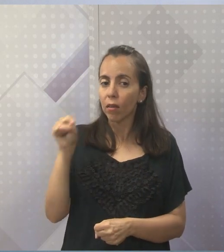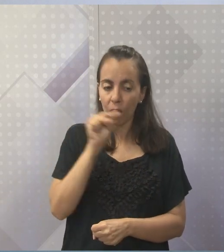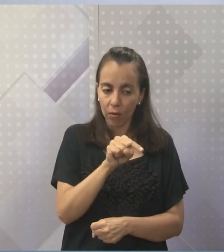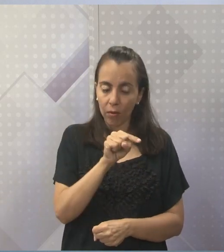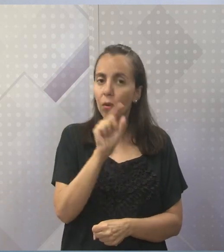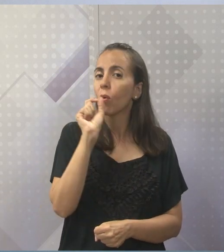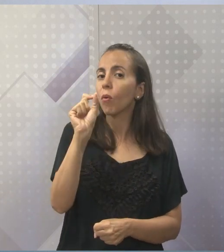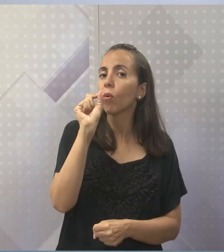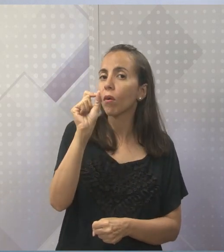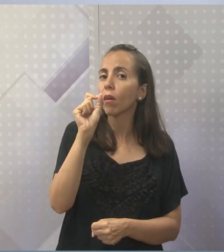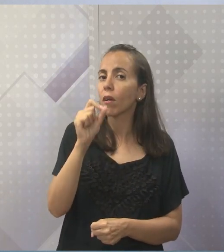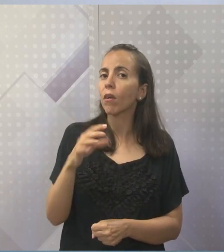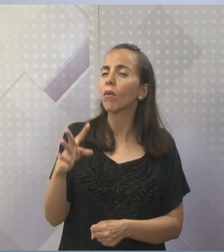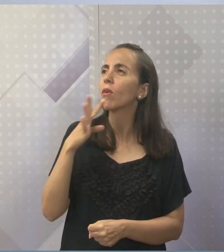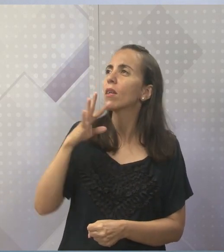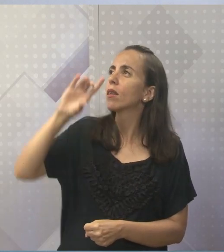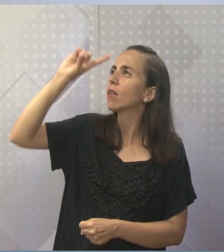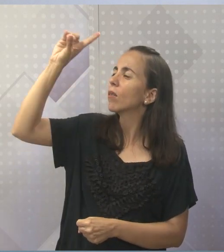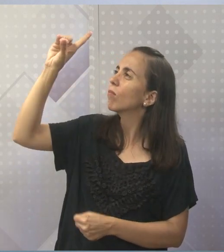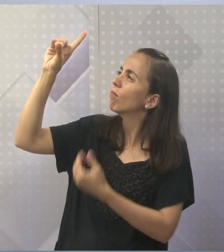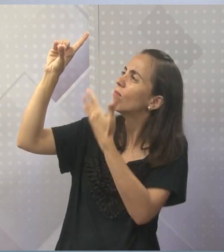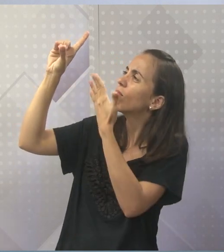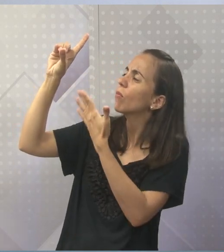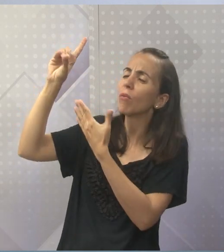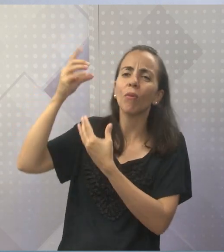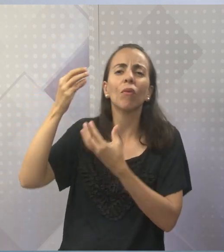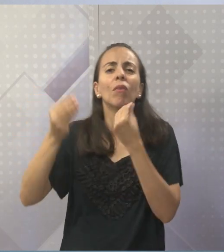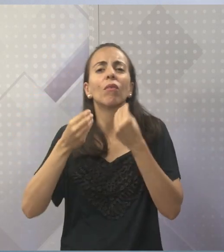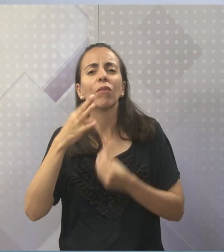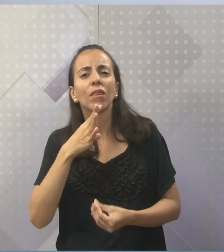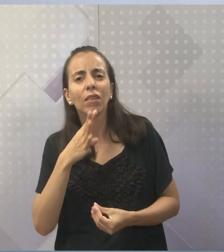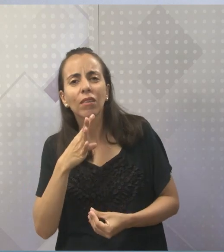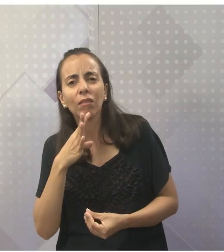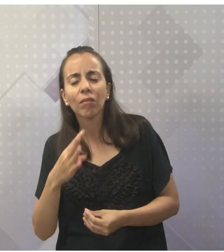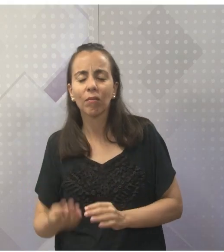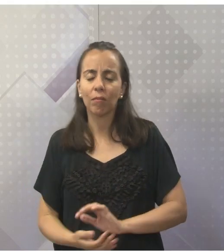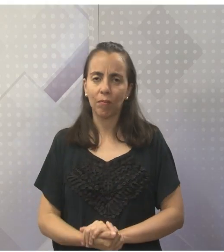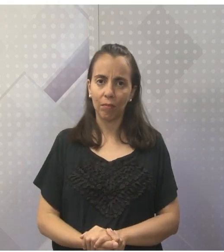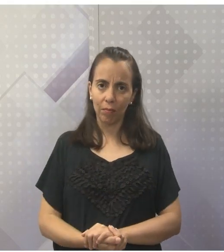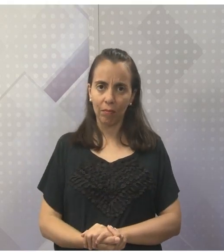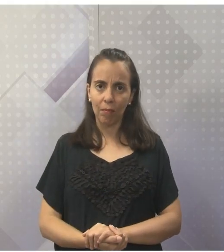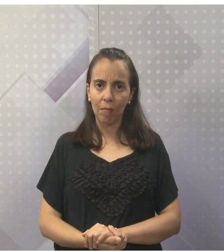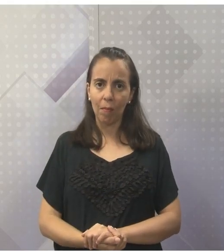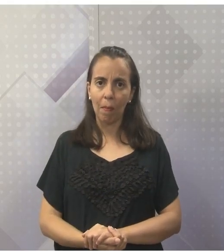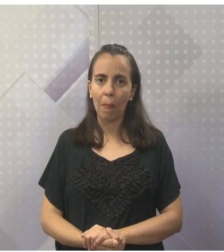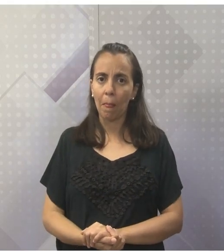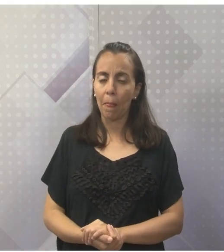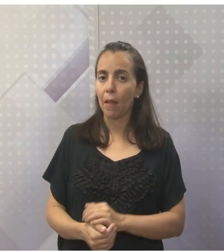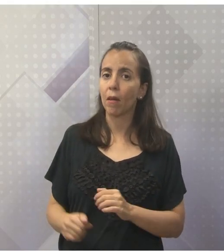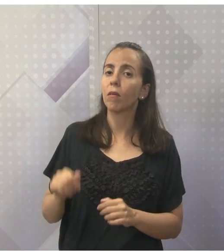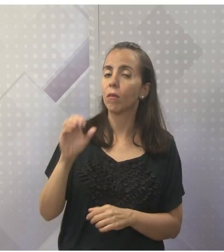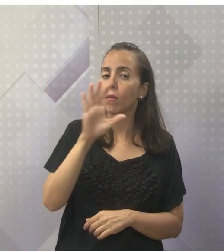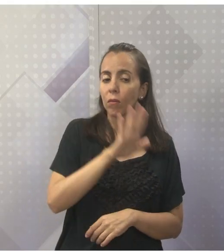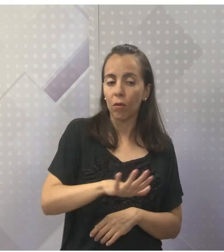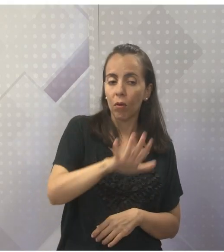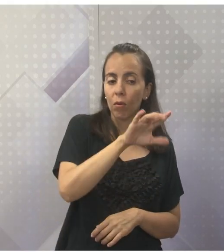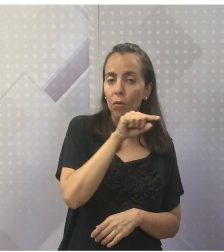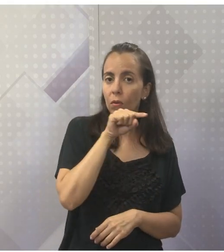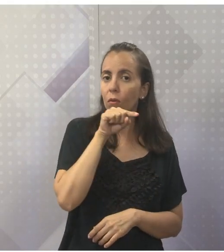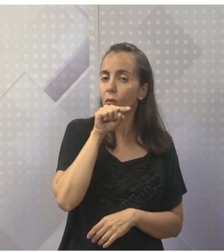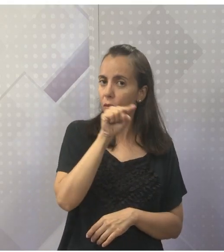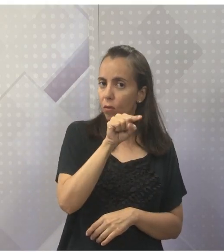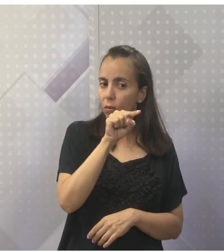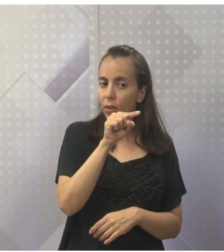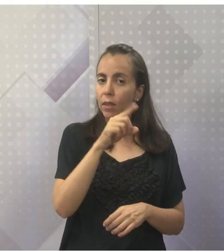visão, a noção de Deus? Vamos ver. Vamos aqui para o slide. No ocidente, nosso Deus, né?